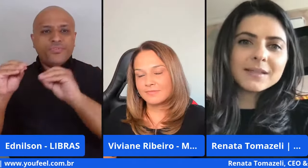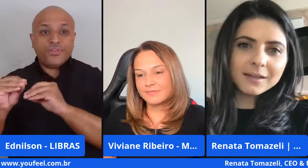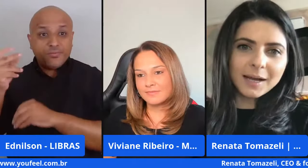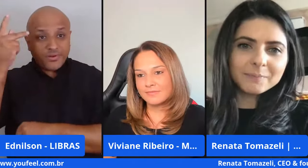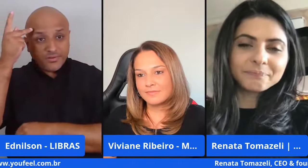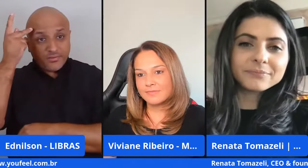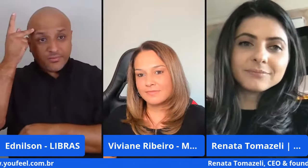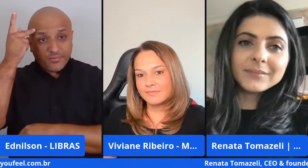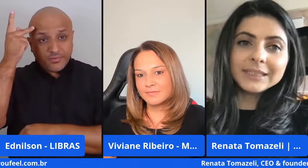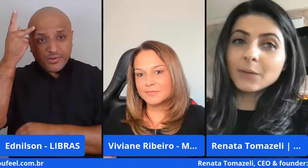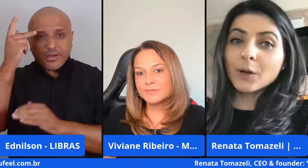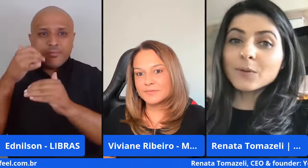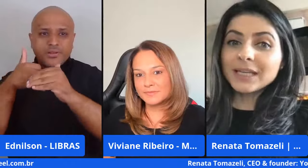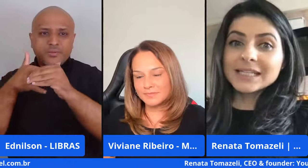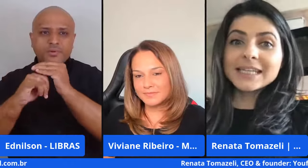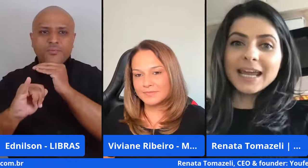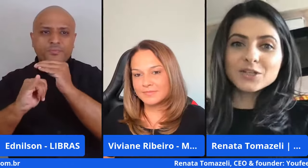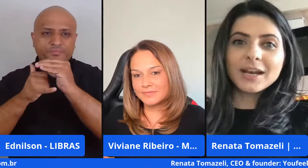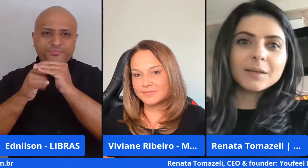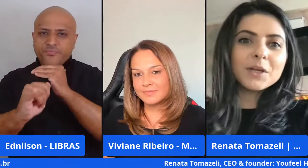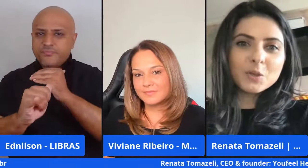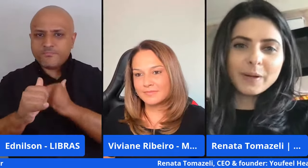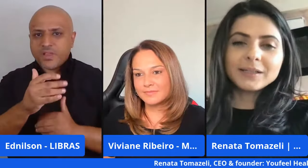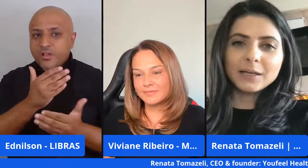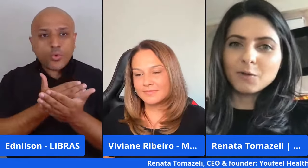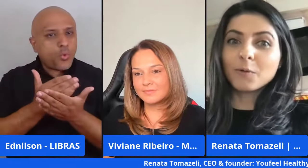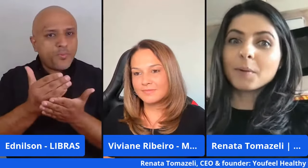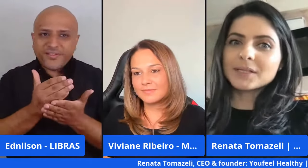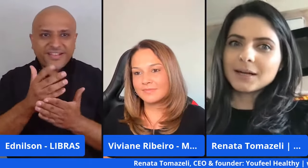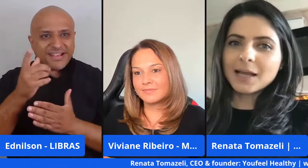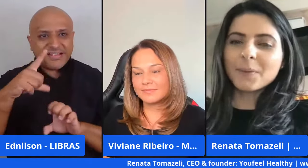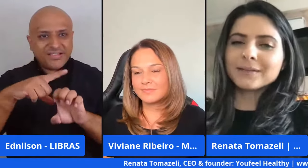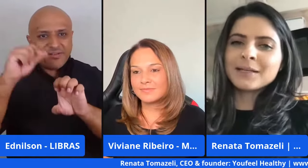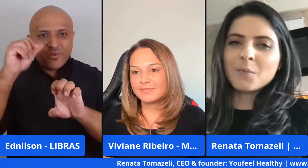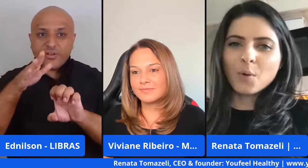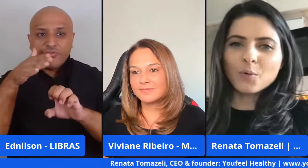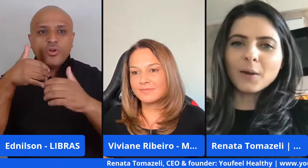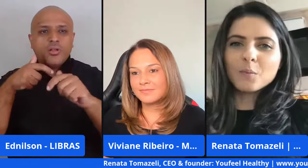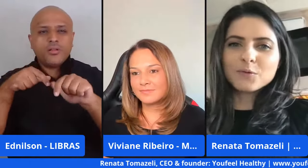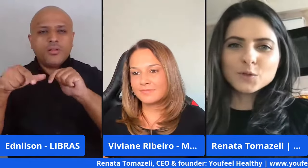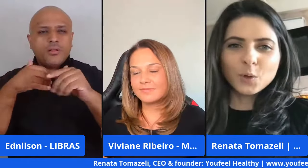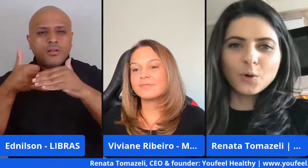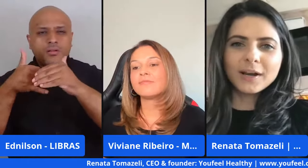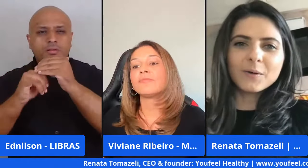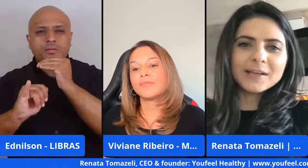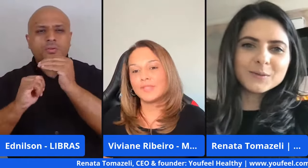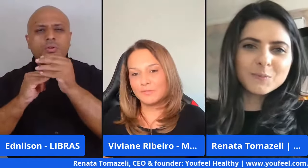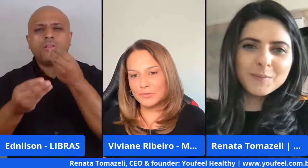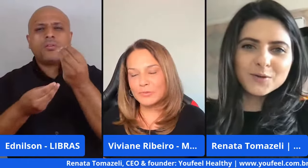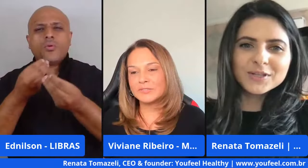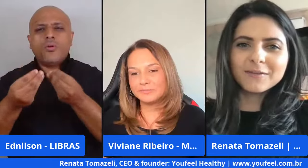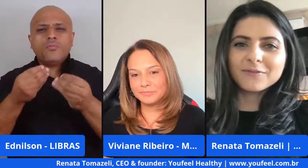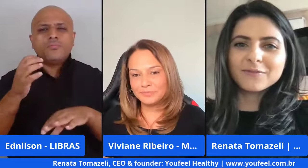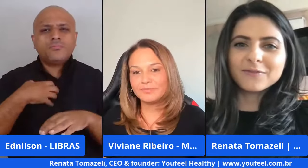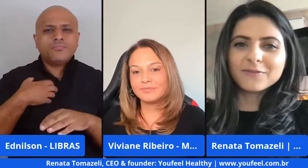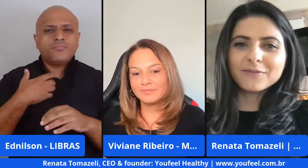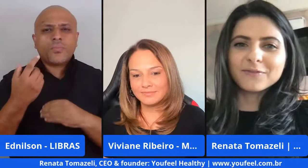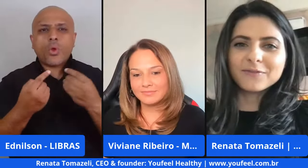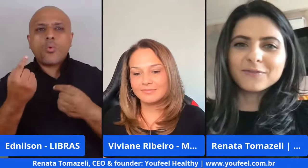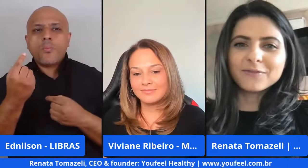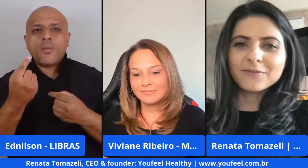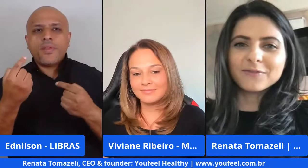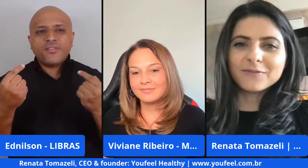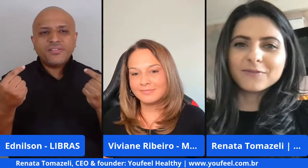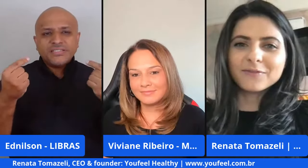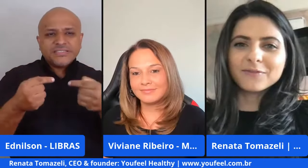trabalhar numa startup então eu não iniciei diretamente empreendendo eu fui para uma startup para entender um pouco como funciona quais são os primeiros desafios